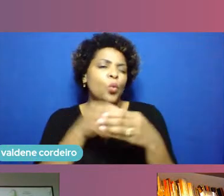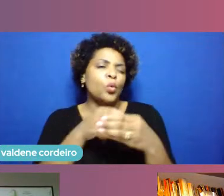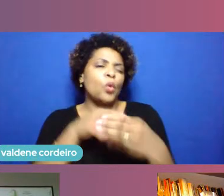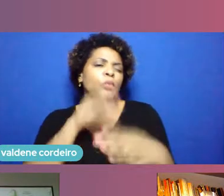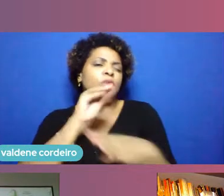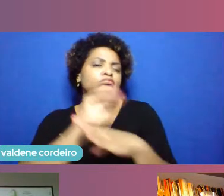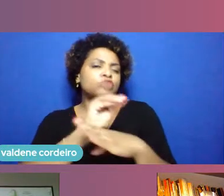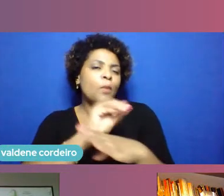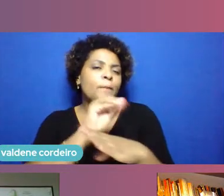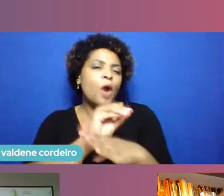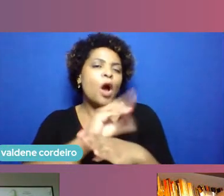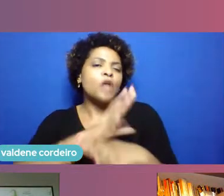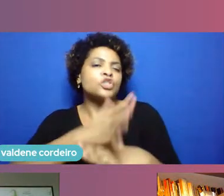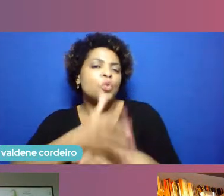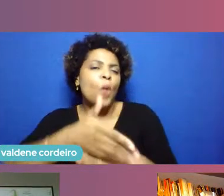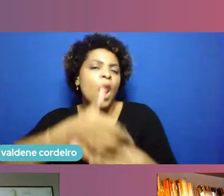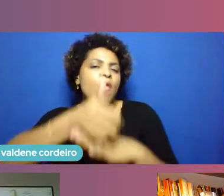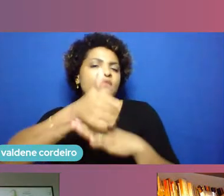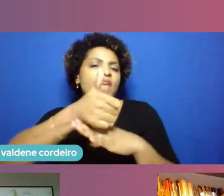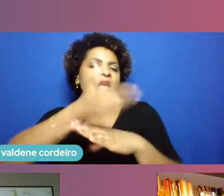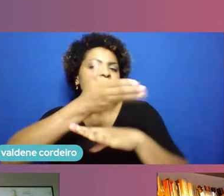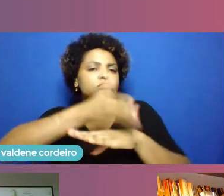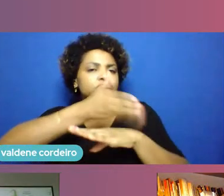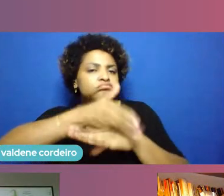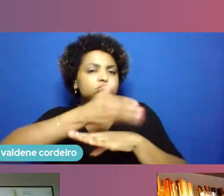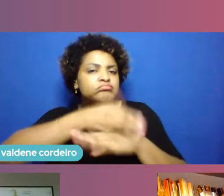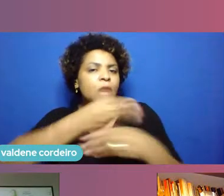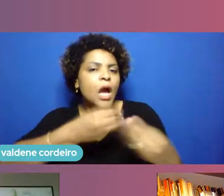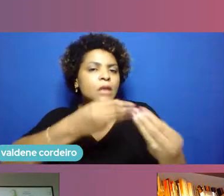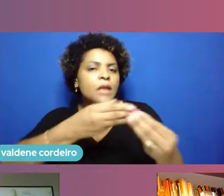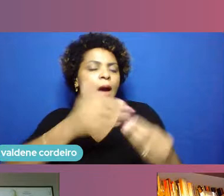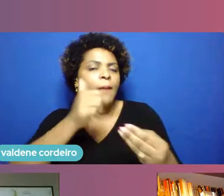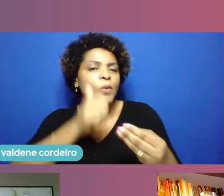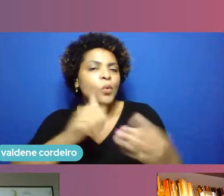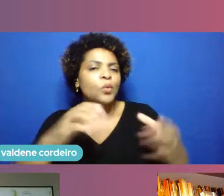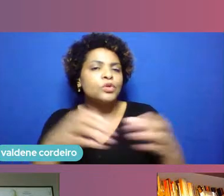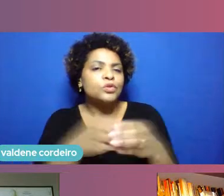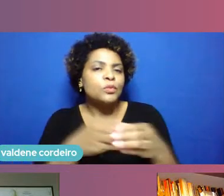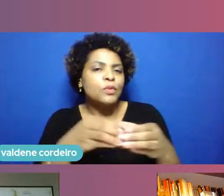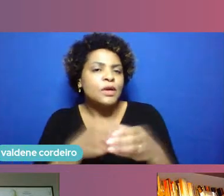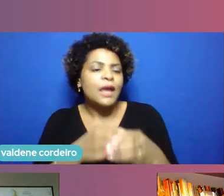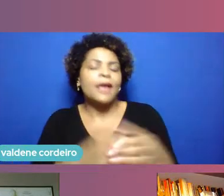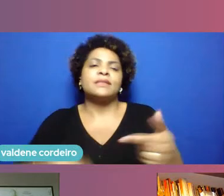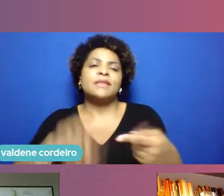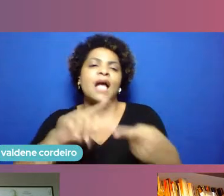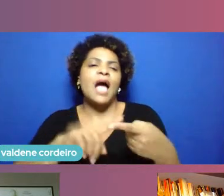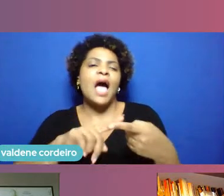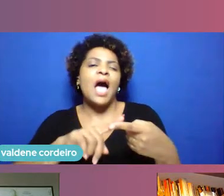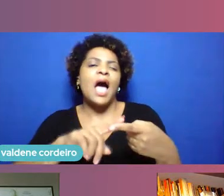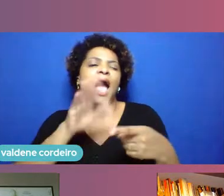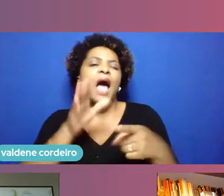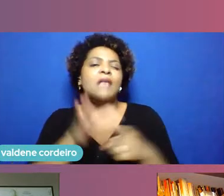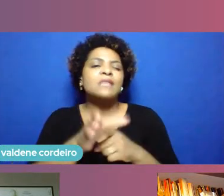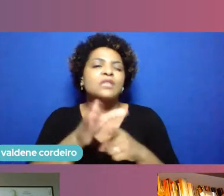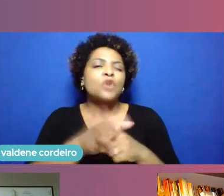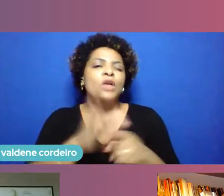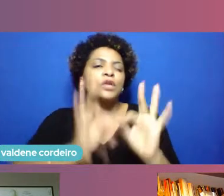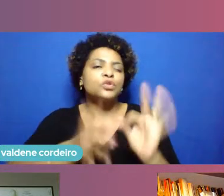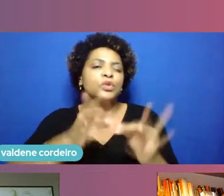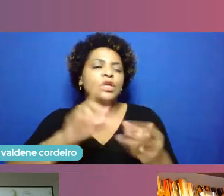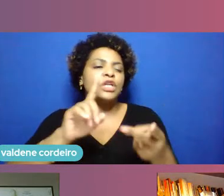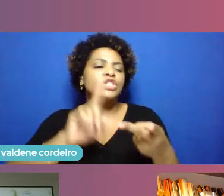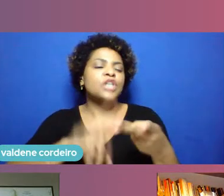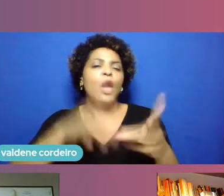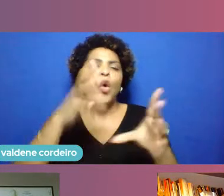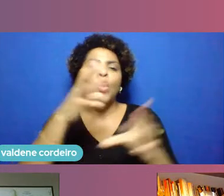qualificação para as mulheres incluindo assessoria jurídica assessoria de contabilidade uma tutoria individual para